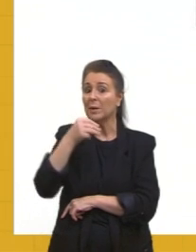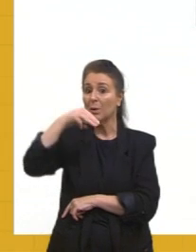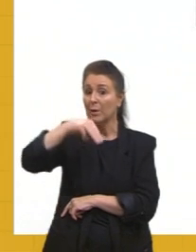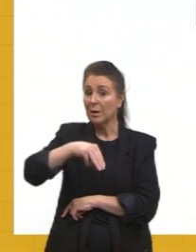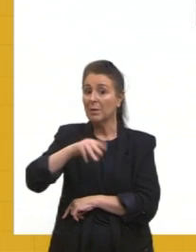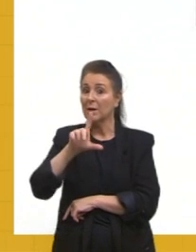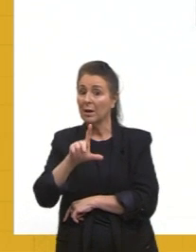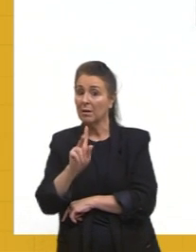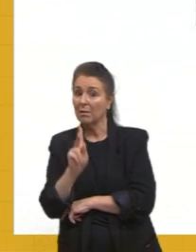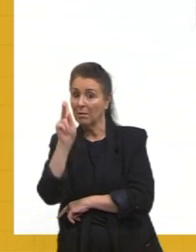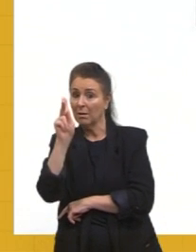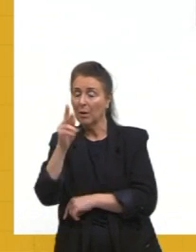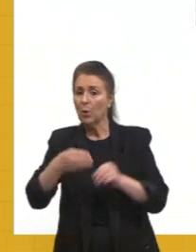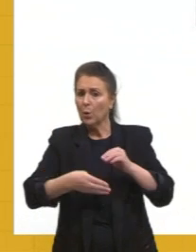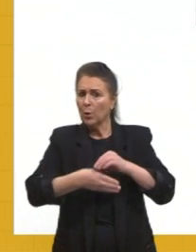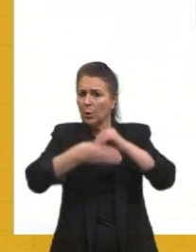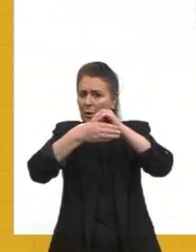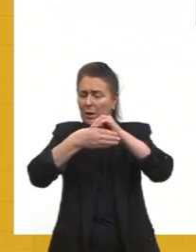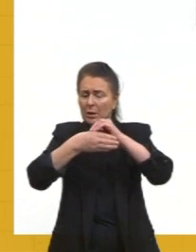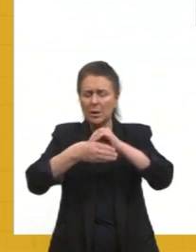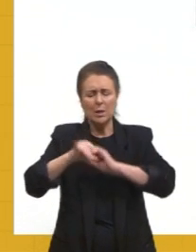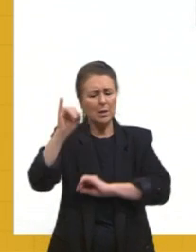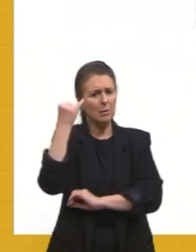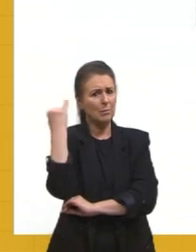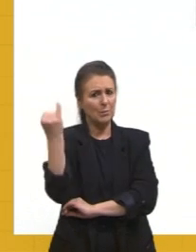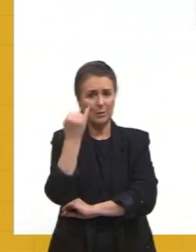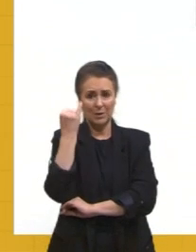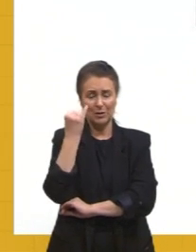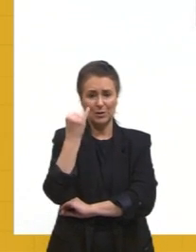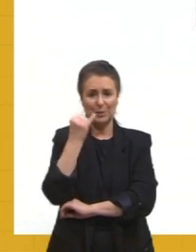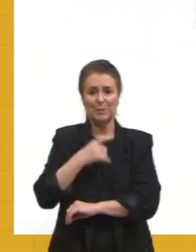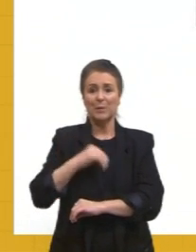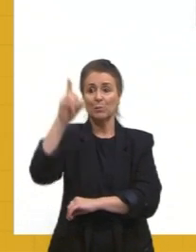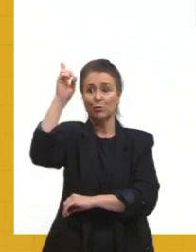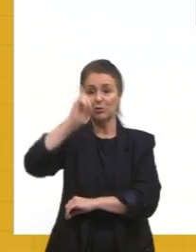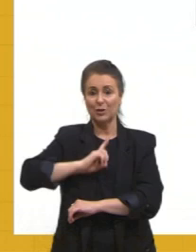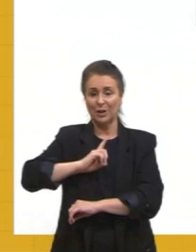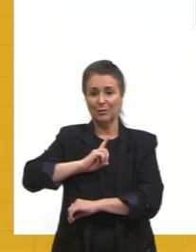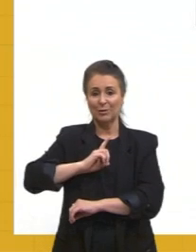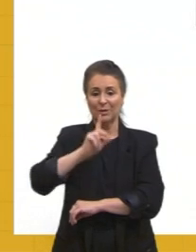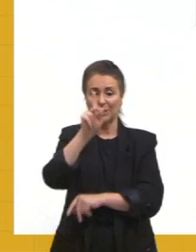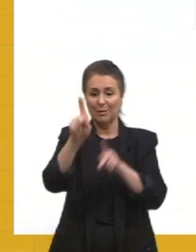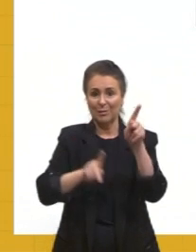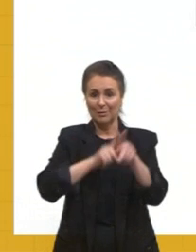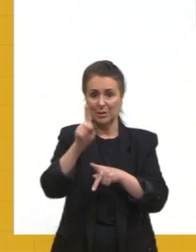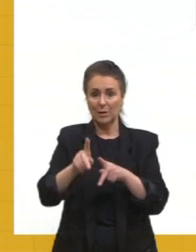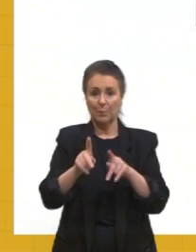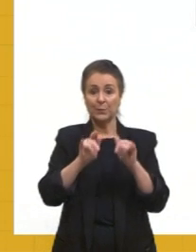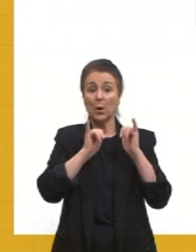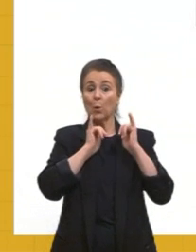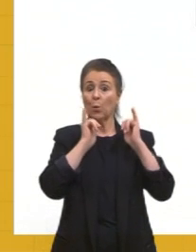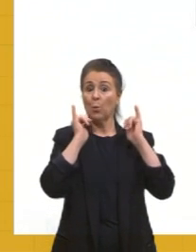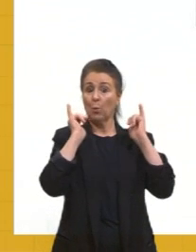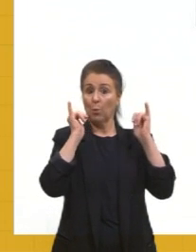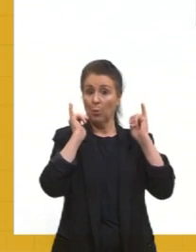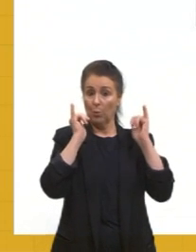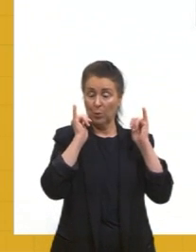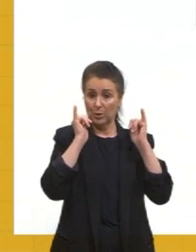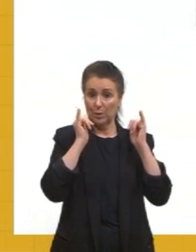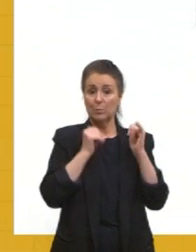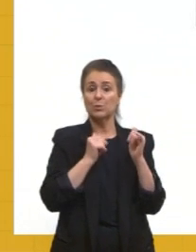um dos líderes mais importantes da luta pelos direitos civis. Esse ônibus relaciona-se ao ato praticado em